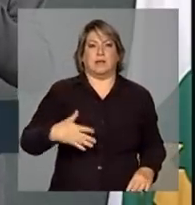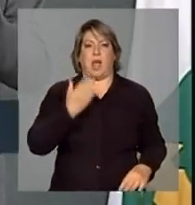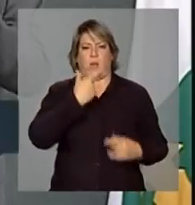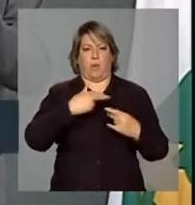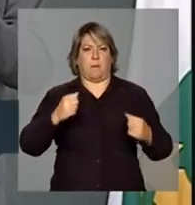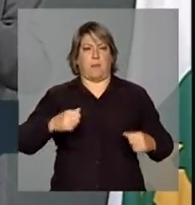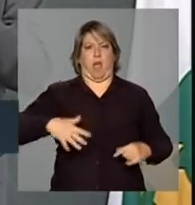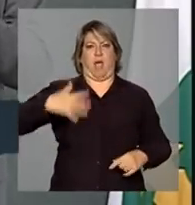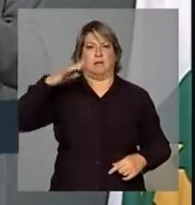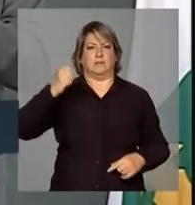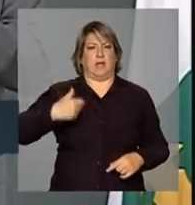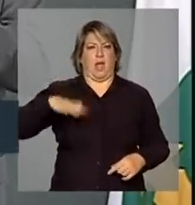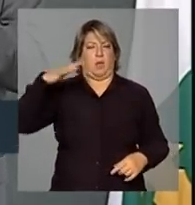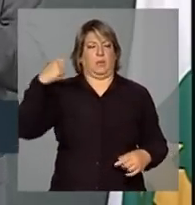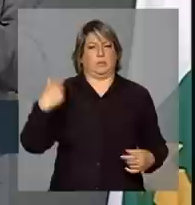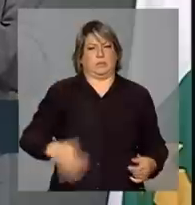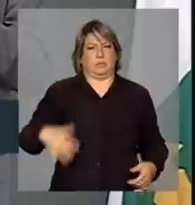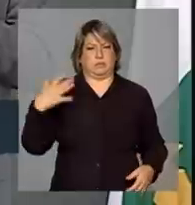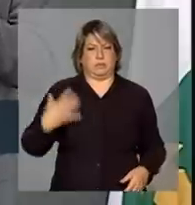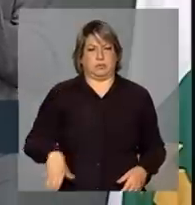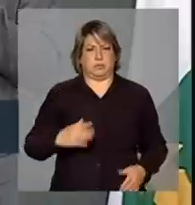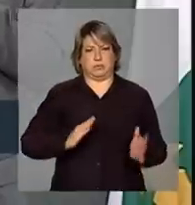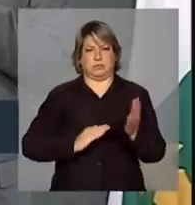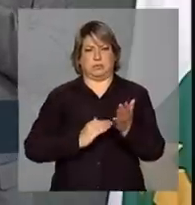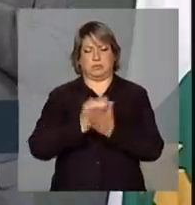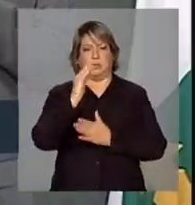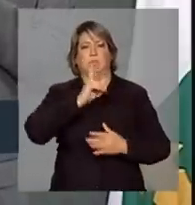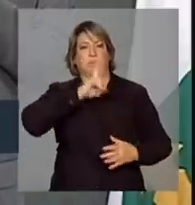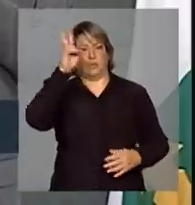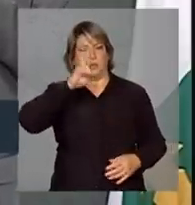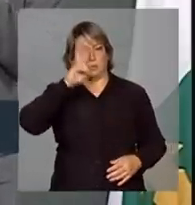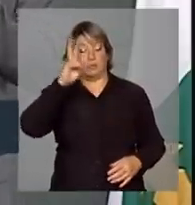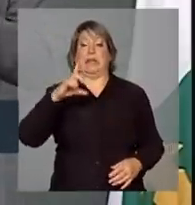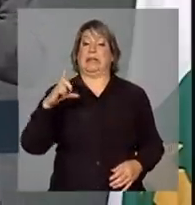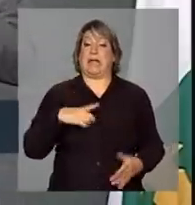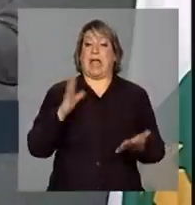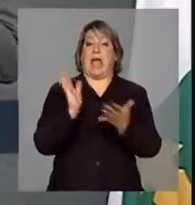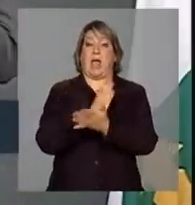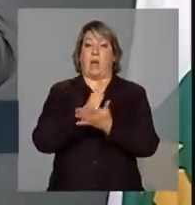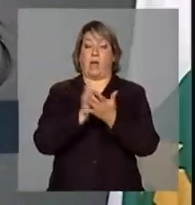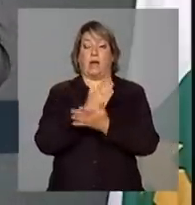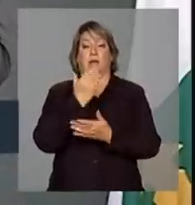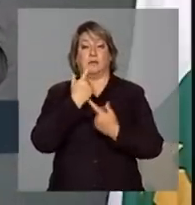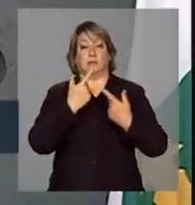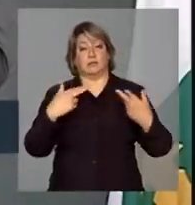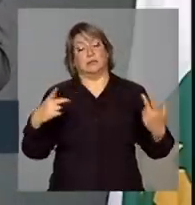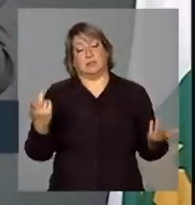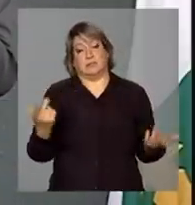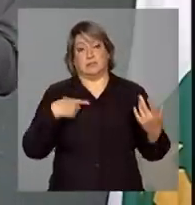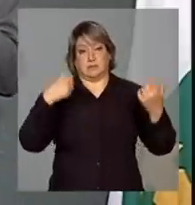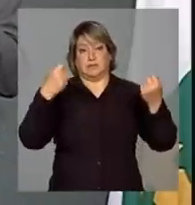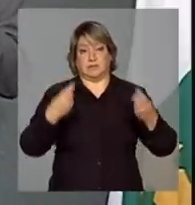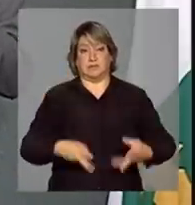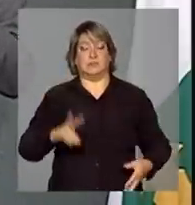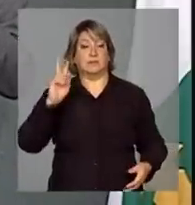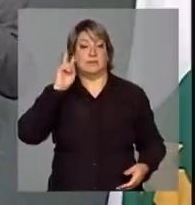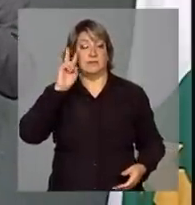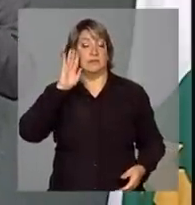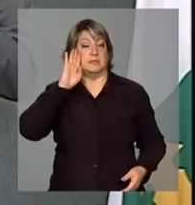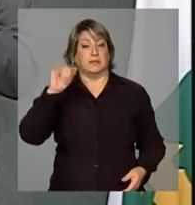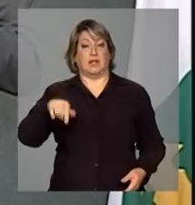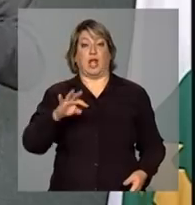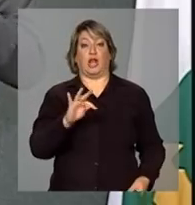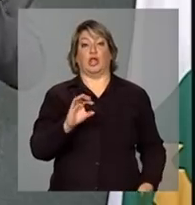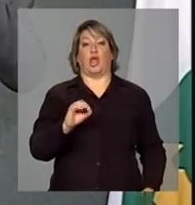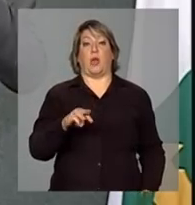alimentos, preço dos alimentos. E, de certa forma, tem alimentos que têm explicação, como é o caso, sobretudo, do